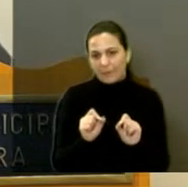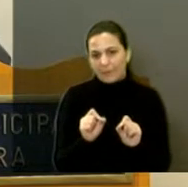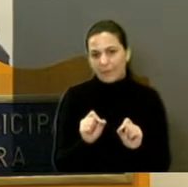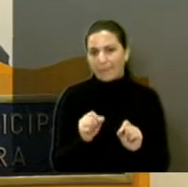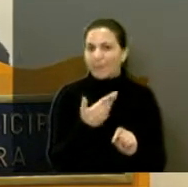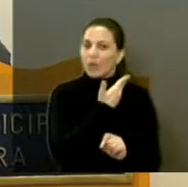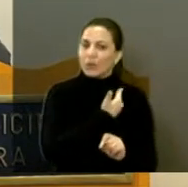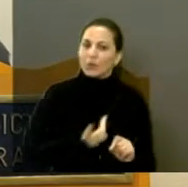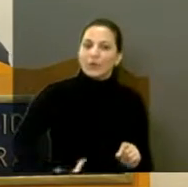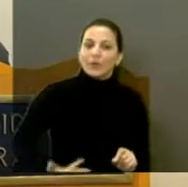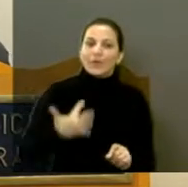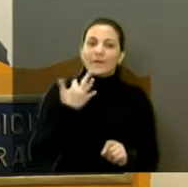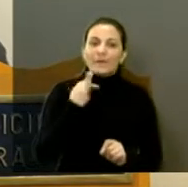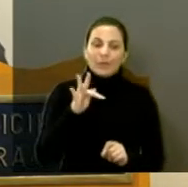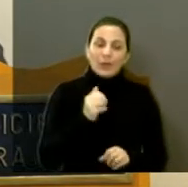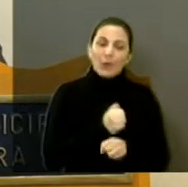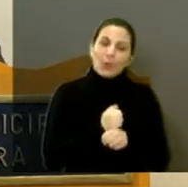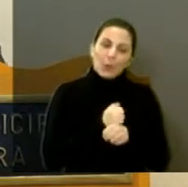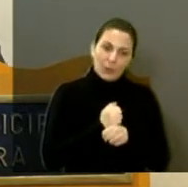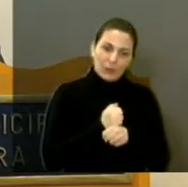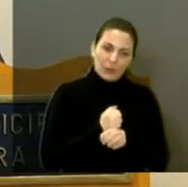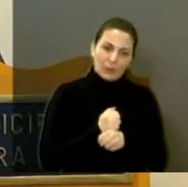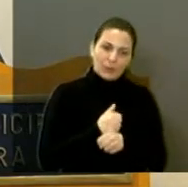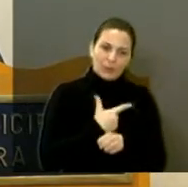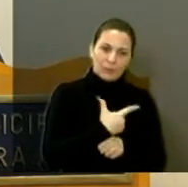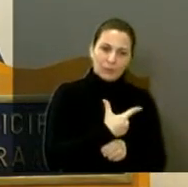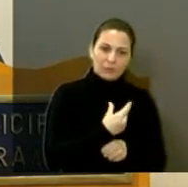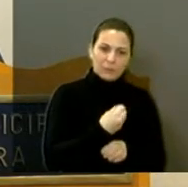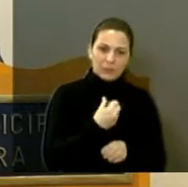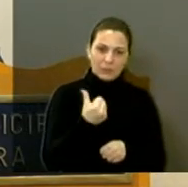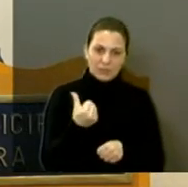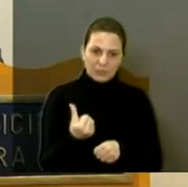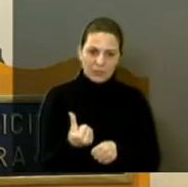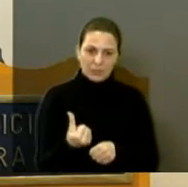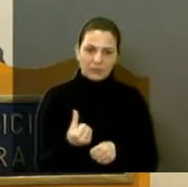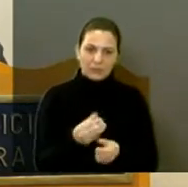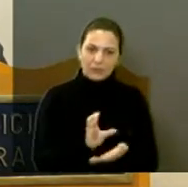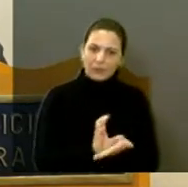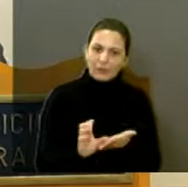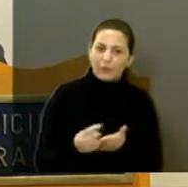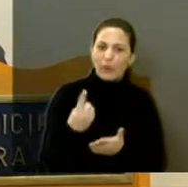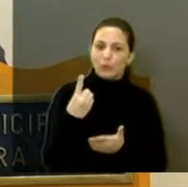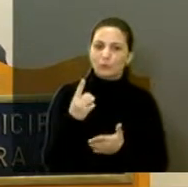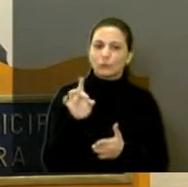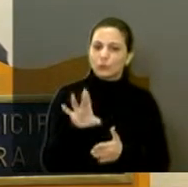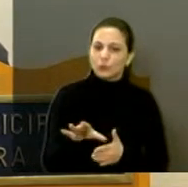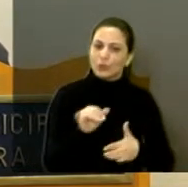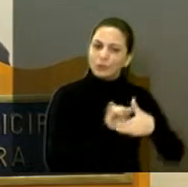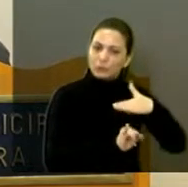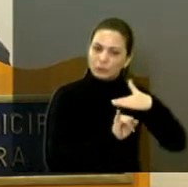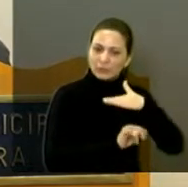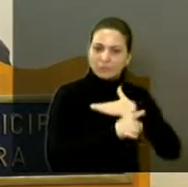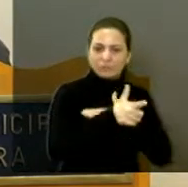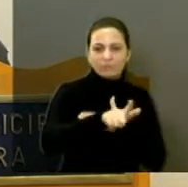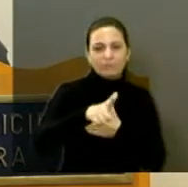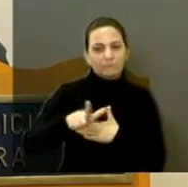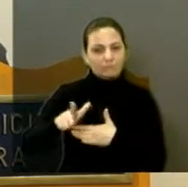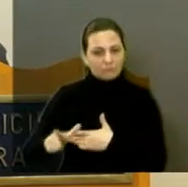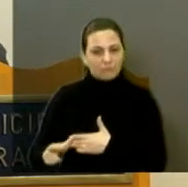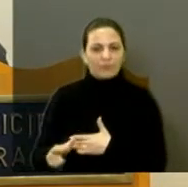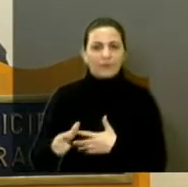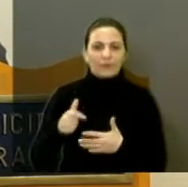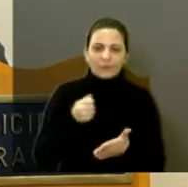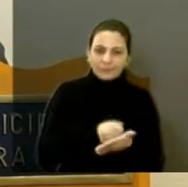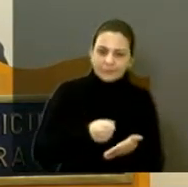o governo federal, esse ano, mandou somente uma verba. Não só para ele, para as outras entidades. E nós estamos